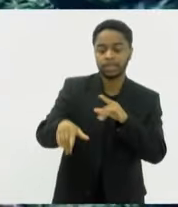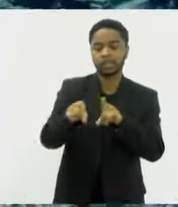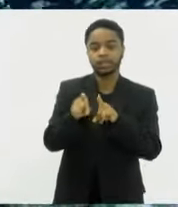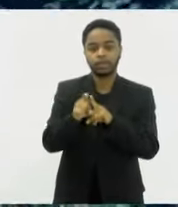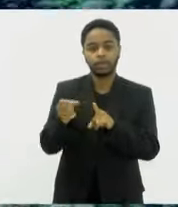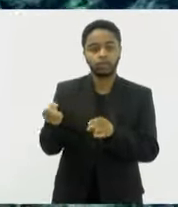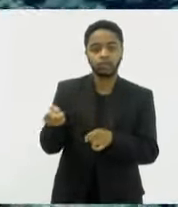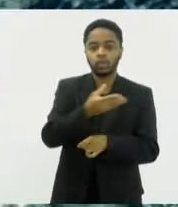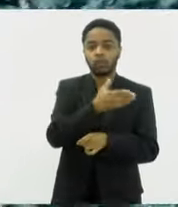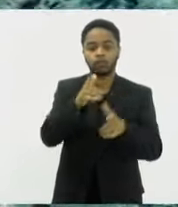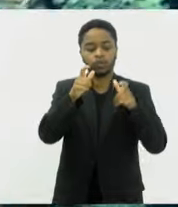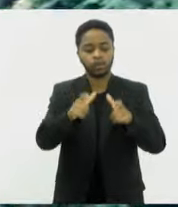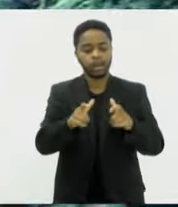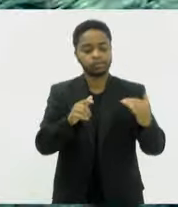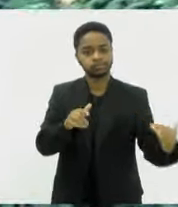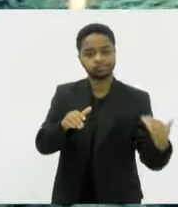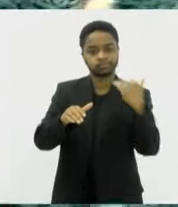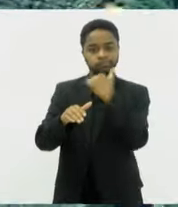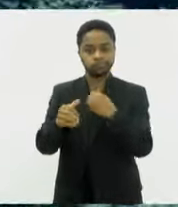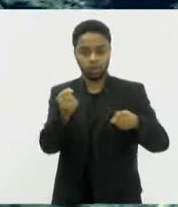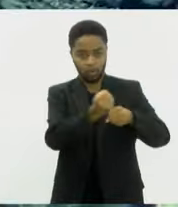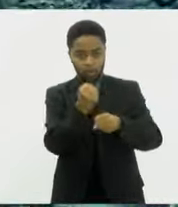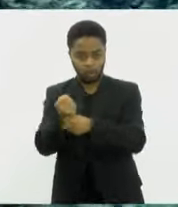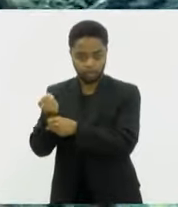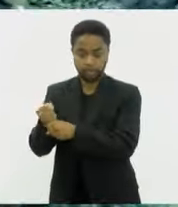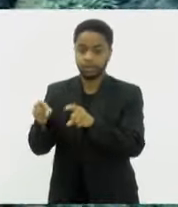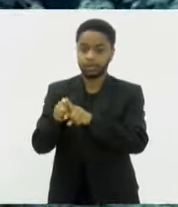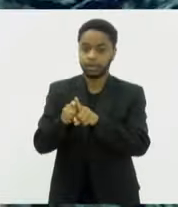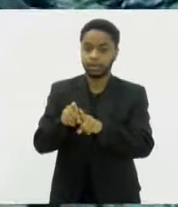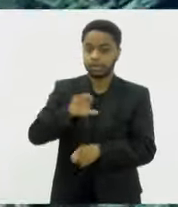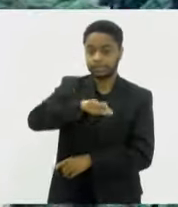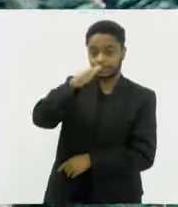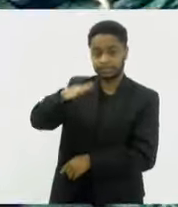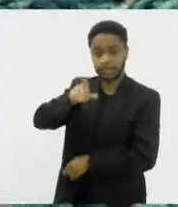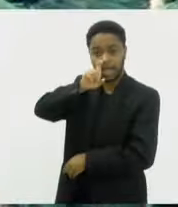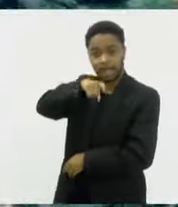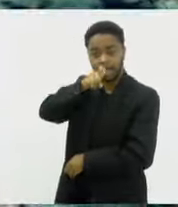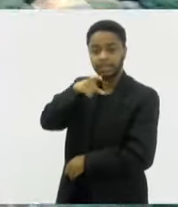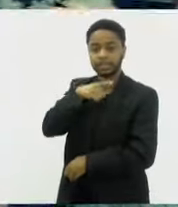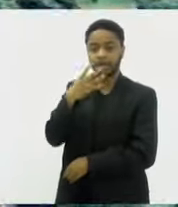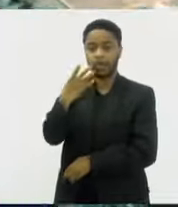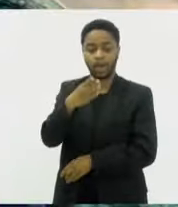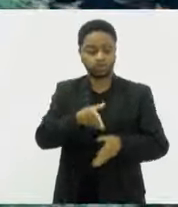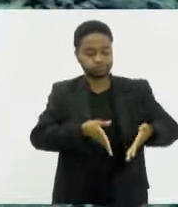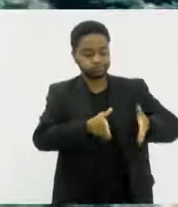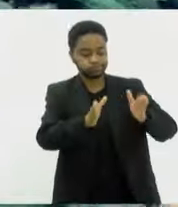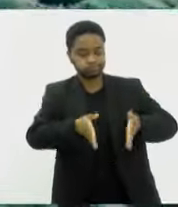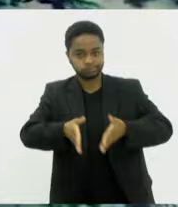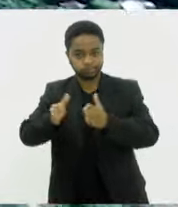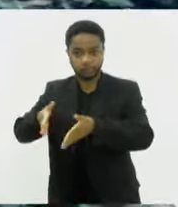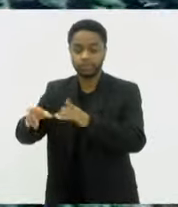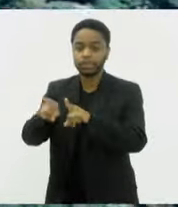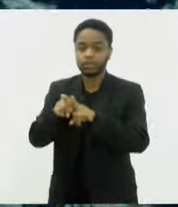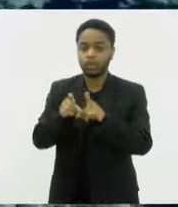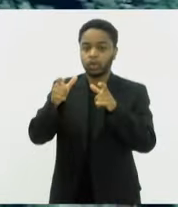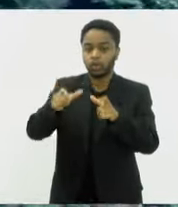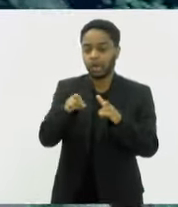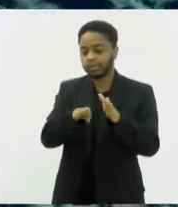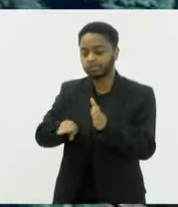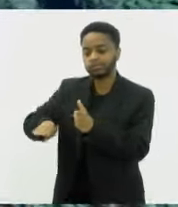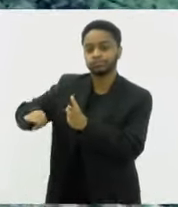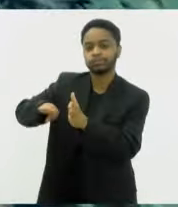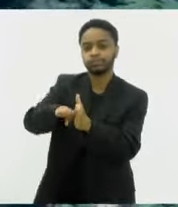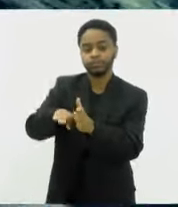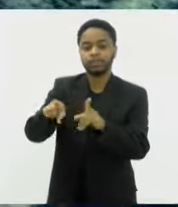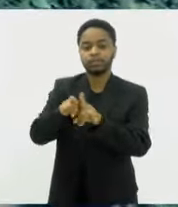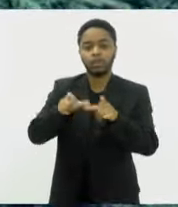construída. As novas vias da Serra das Araras contarão com quatro faixas por sentido, além de acostamento e uma faixa de segurança,